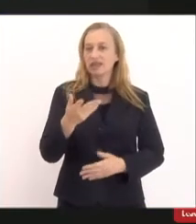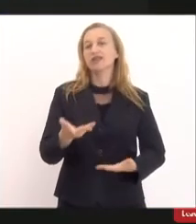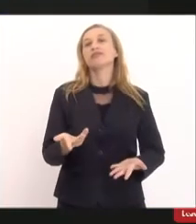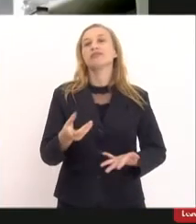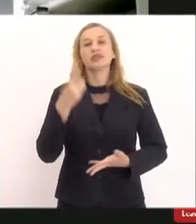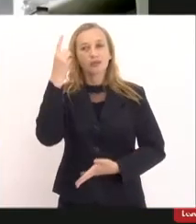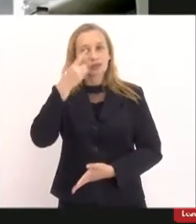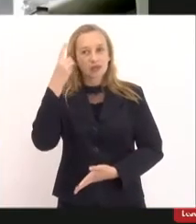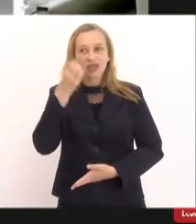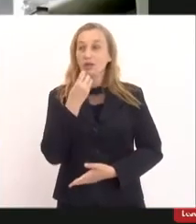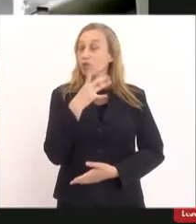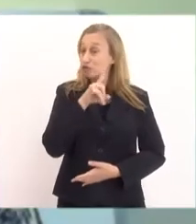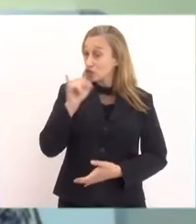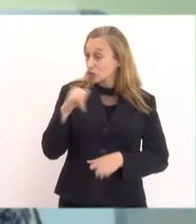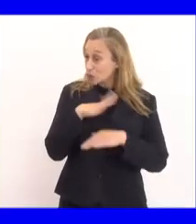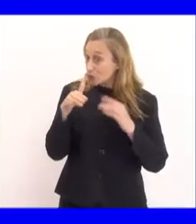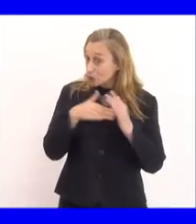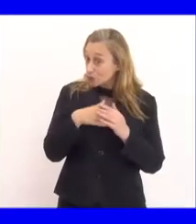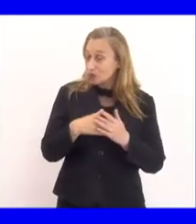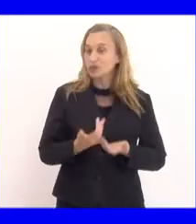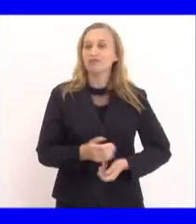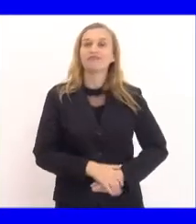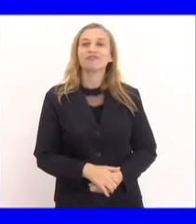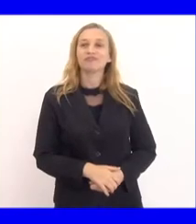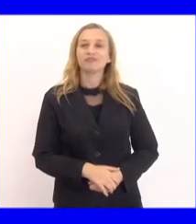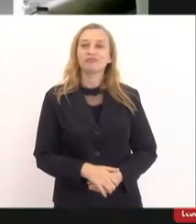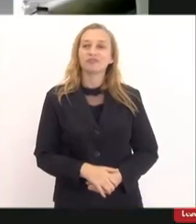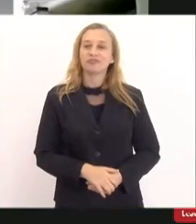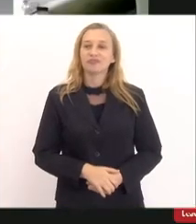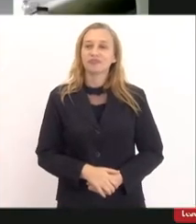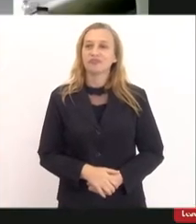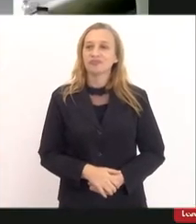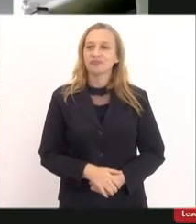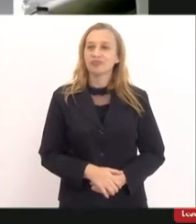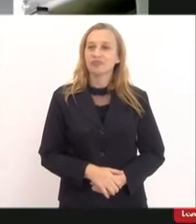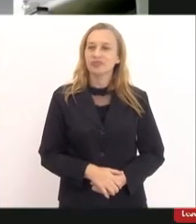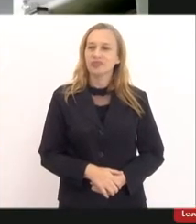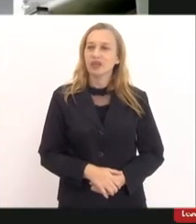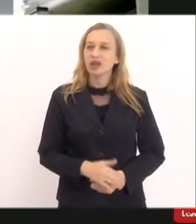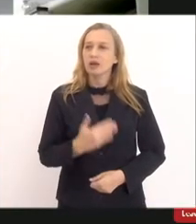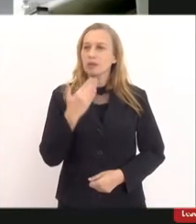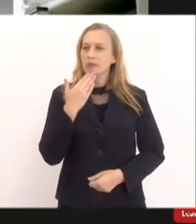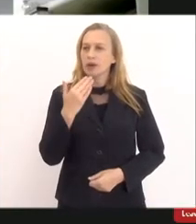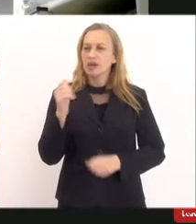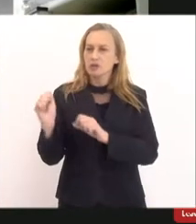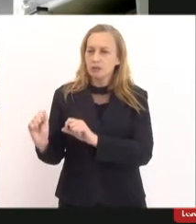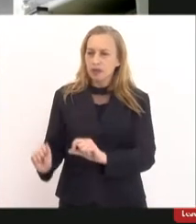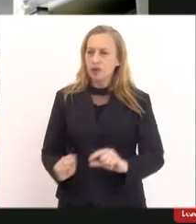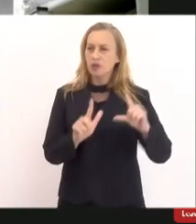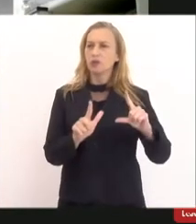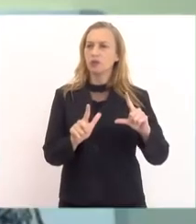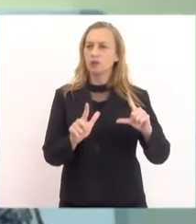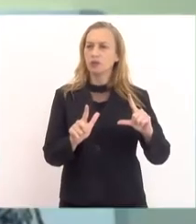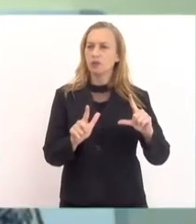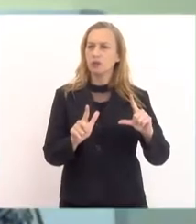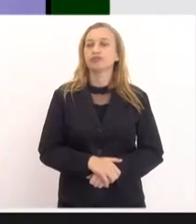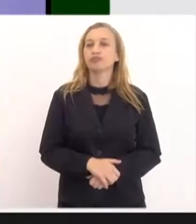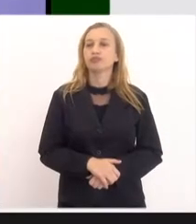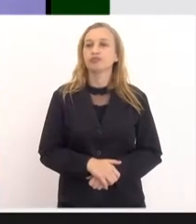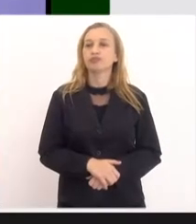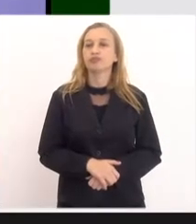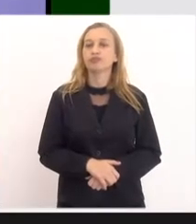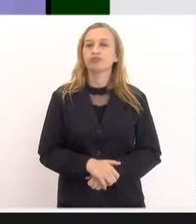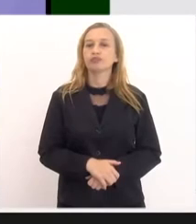deputada. Bom dia a todos. Eu preciso que a Beli tinha aqui o compartilhamento de tela.